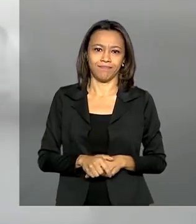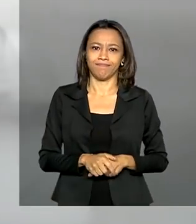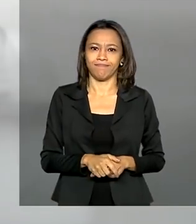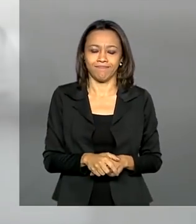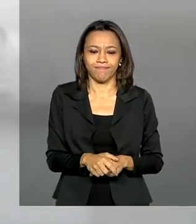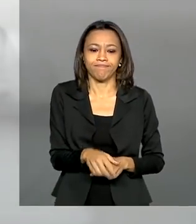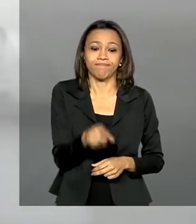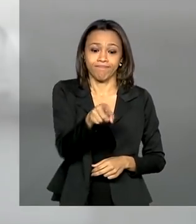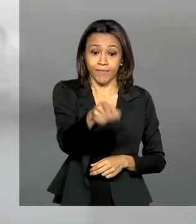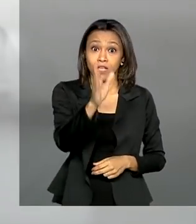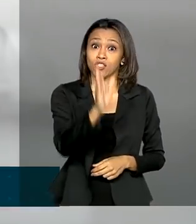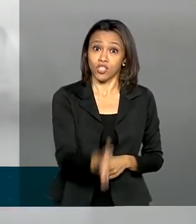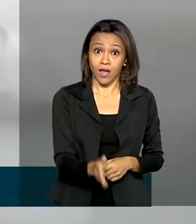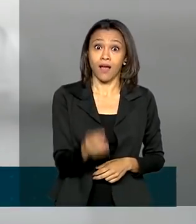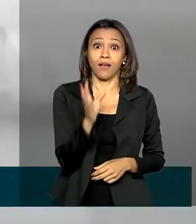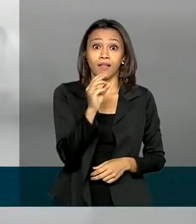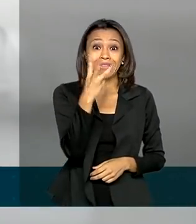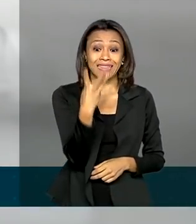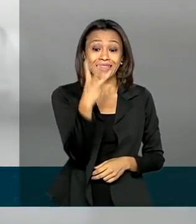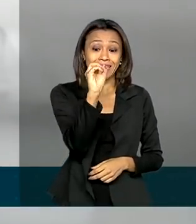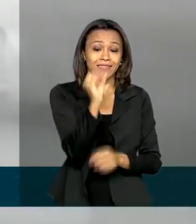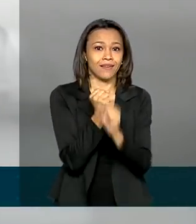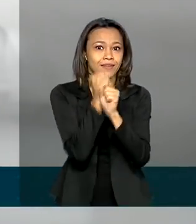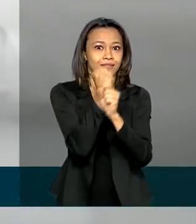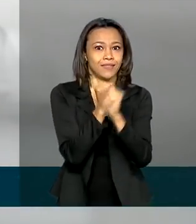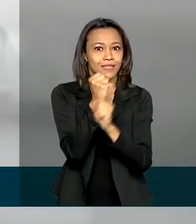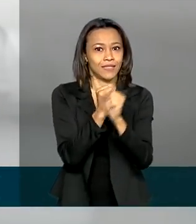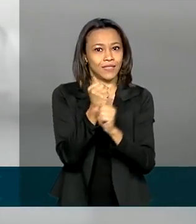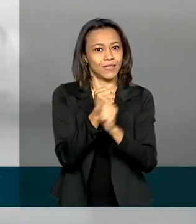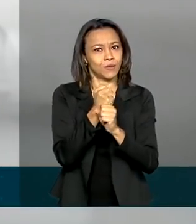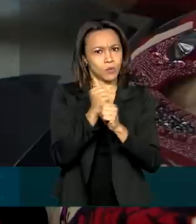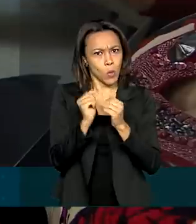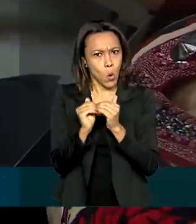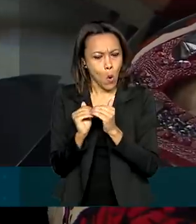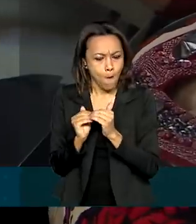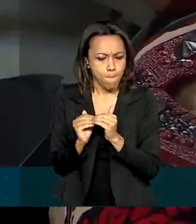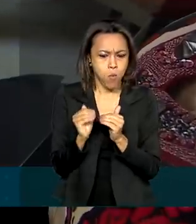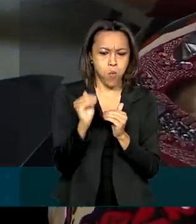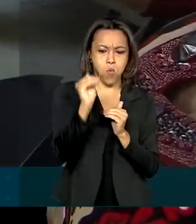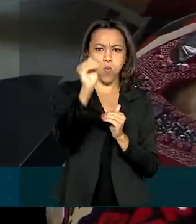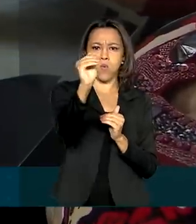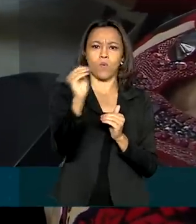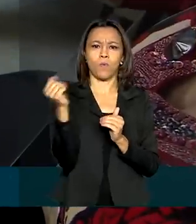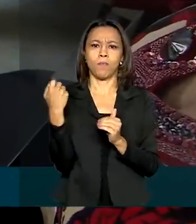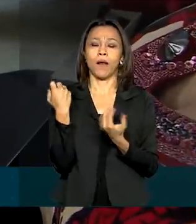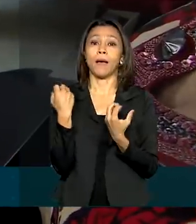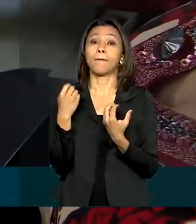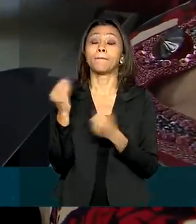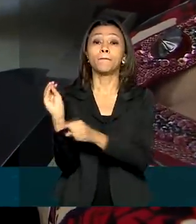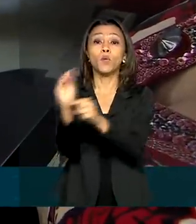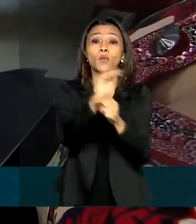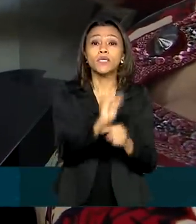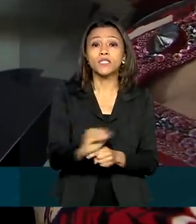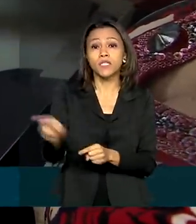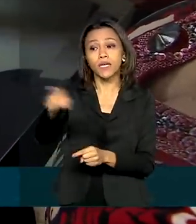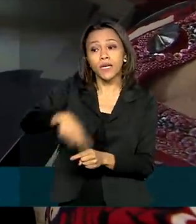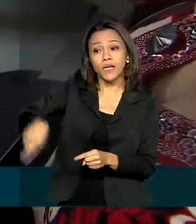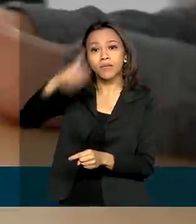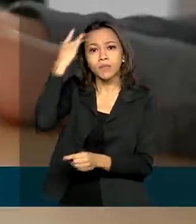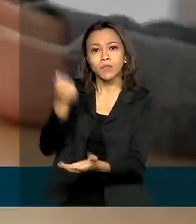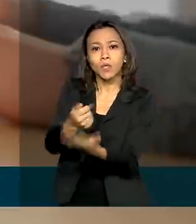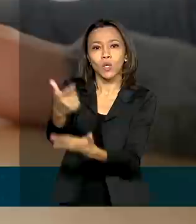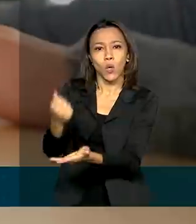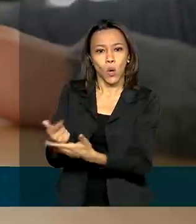Já são três décadas de avanços na proteção dos direitos do consumidor, período em que o brasileiro